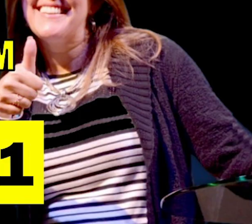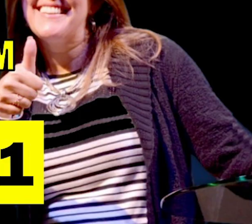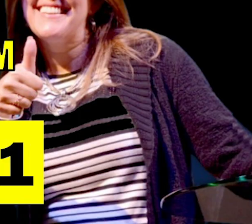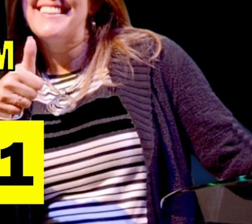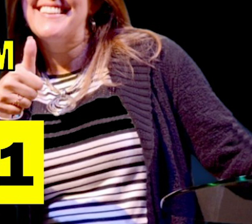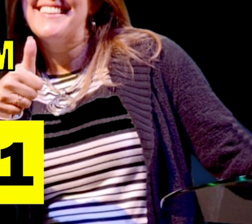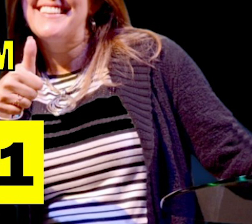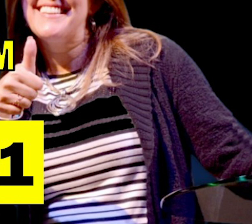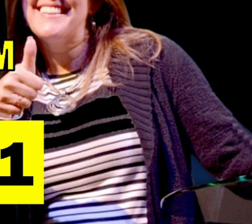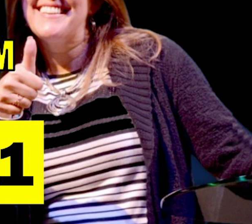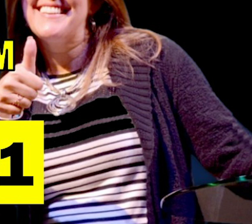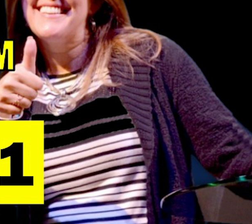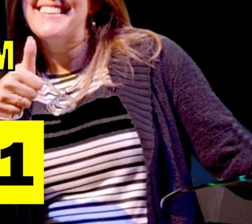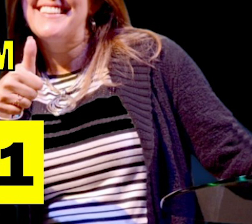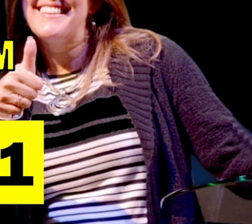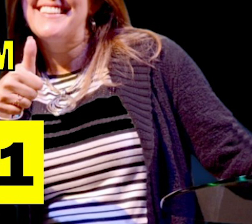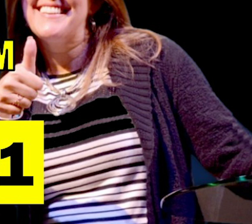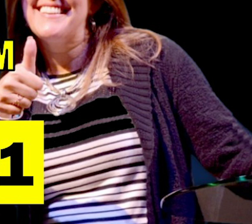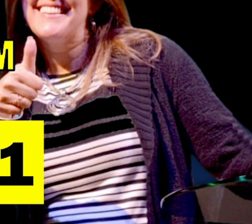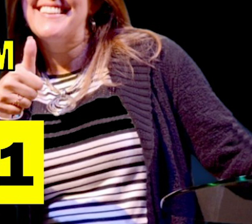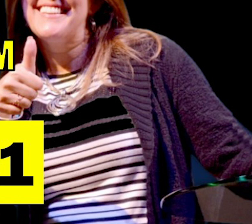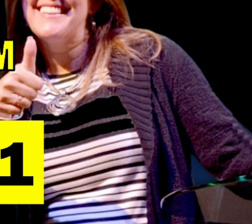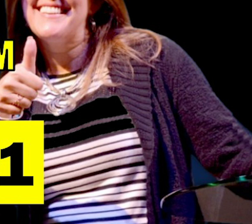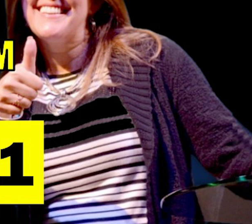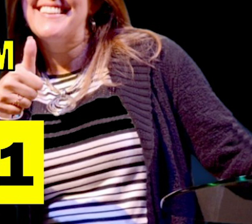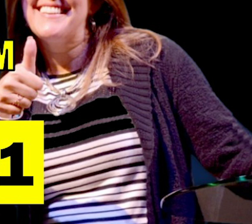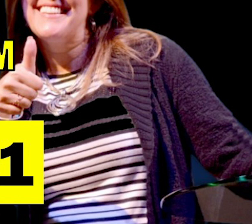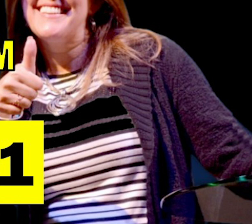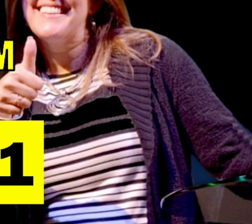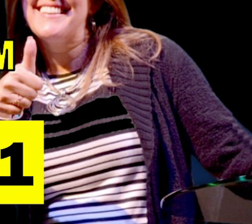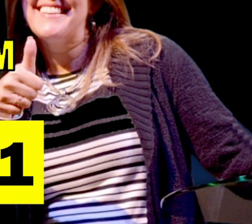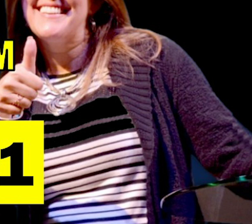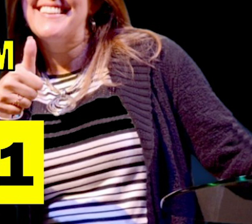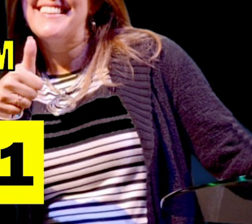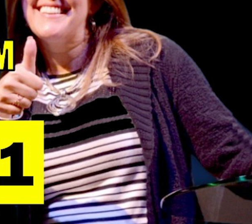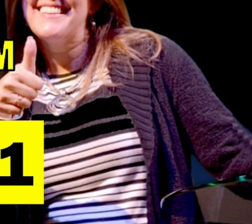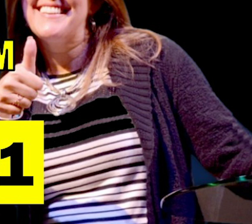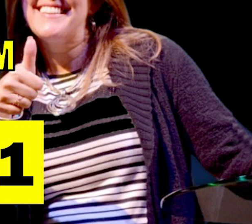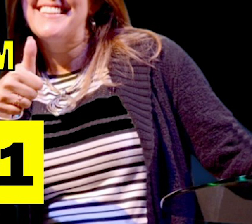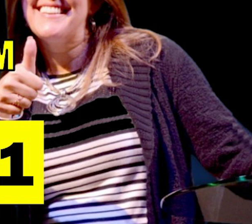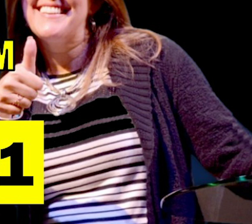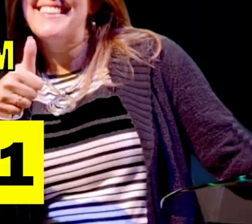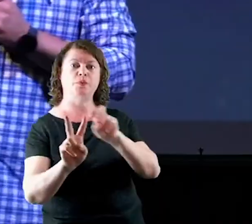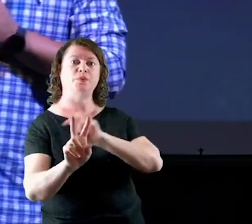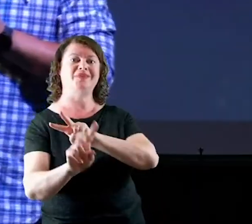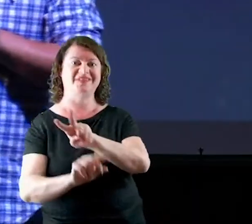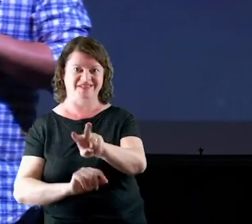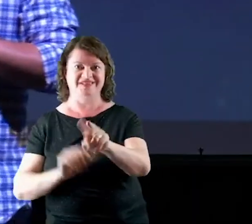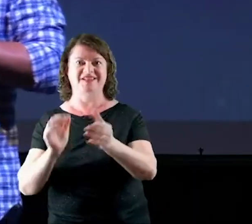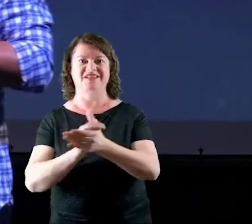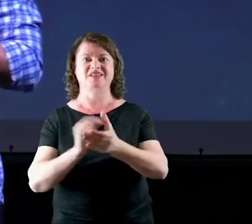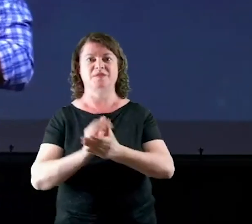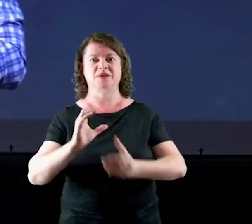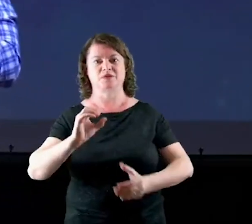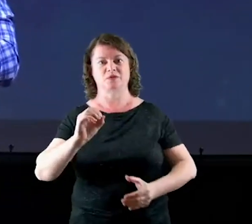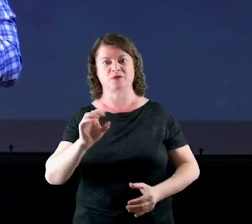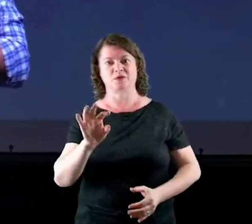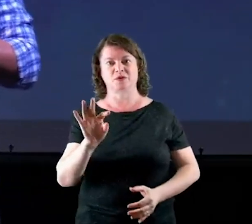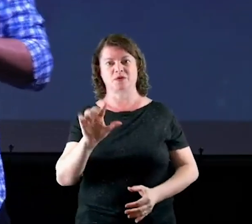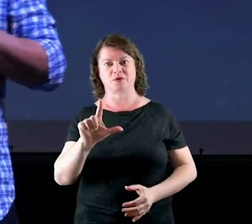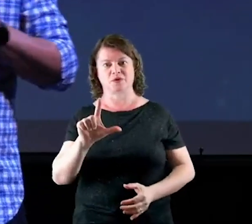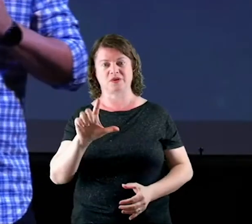linda que a igreja vai fazer para você mas no domingo pela manhã e no domingo à noite termos a presença de um pastor gente